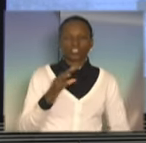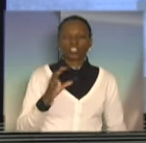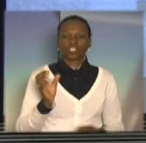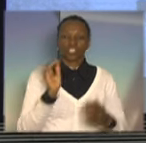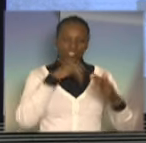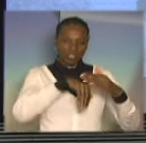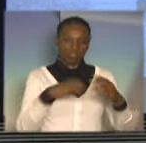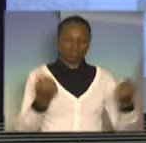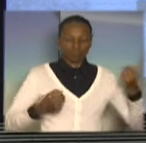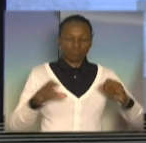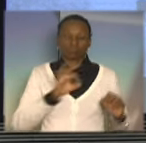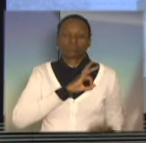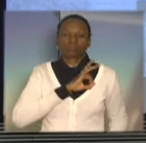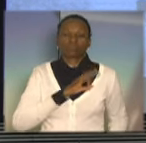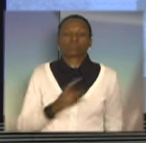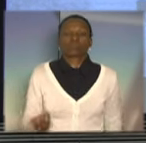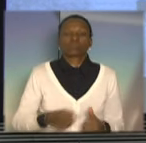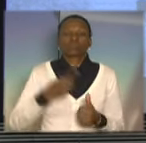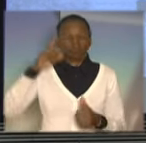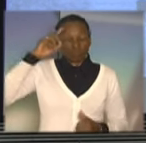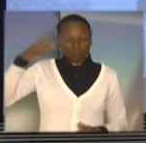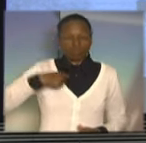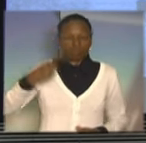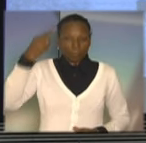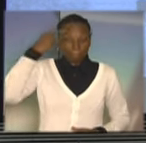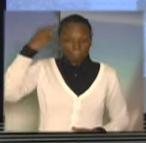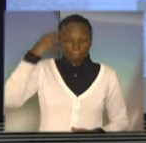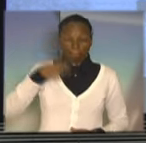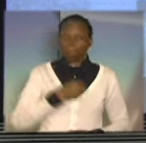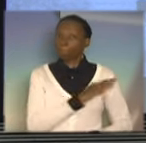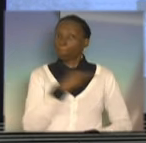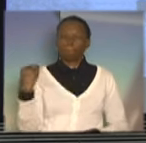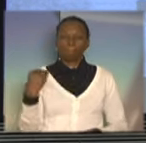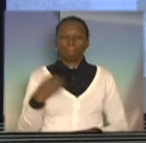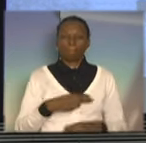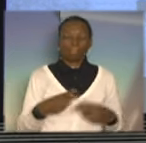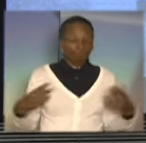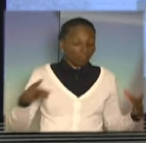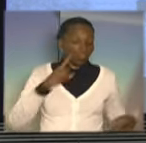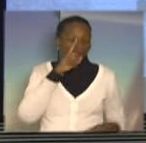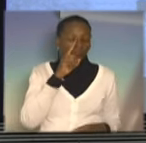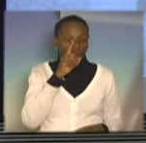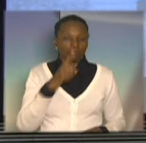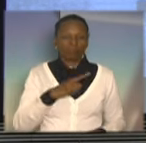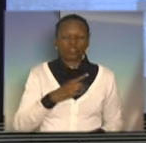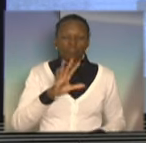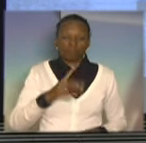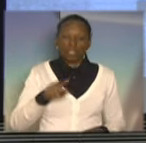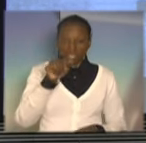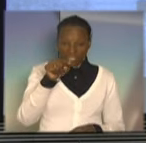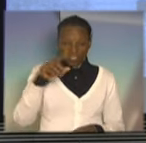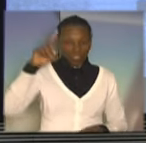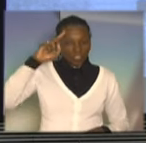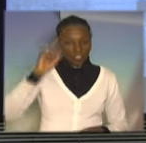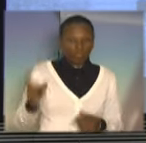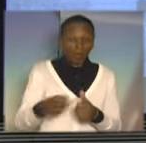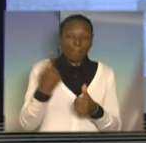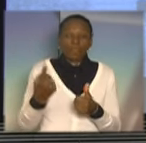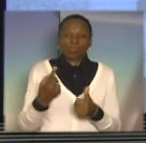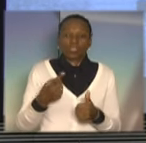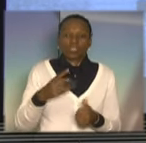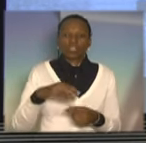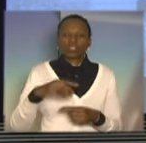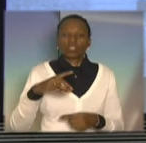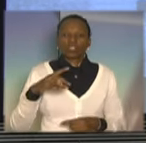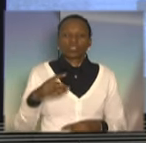primeira vez que eu tive a sensação de que eu ia morrer naquele dia. Tive várias outras passagens, mas essa foi a primeira vez eu, então, primeiro tenente. Aquele do meu lado era o meu